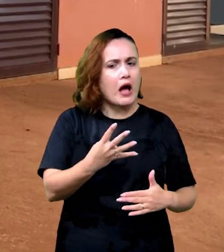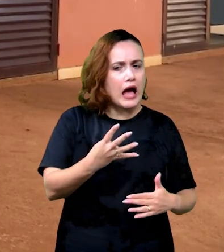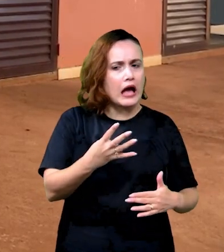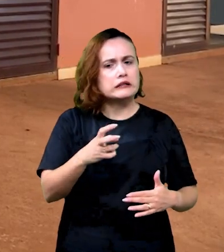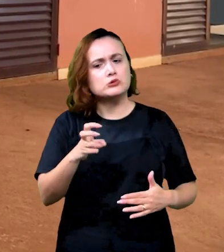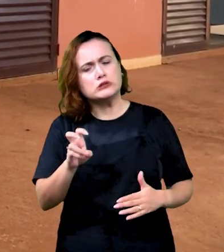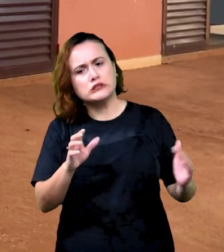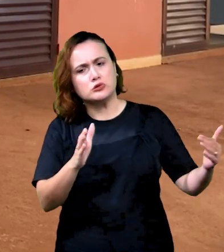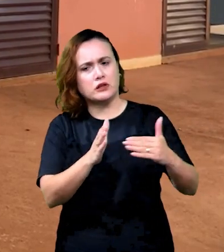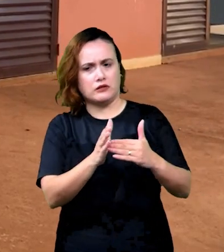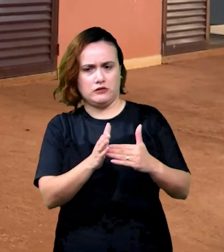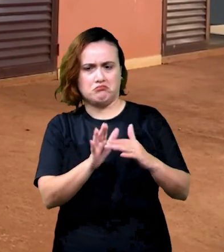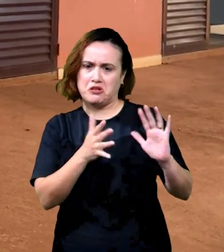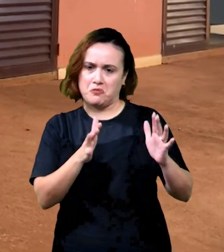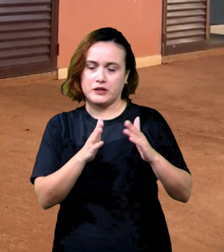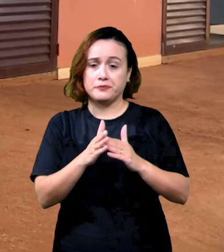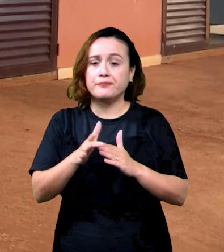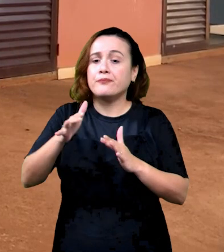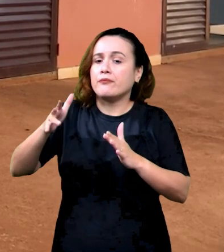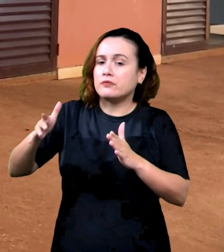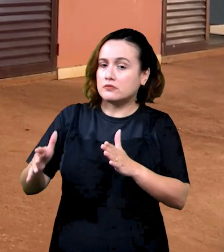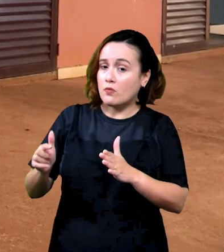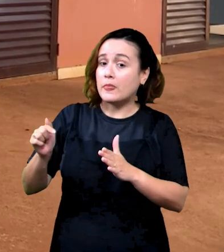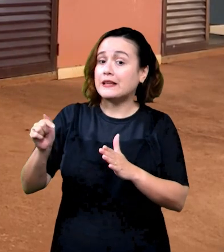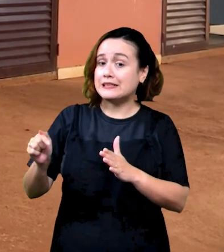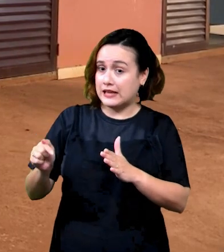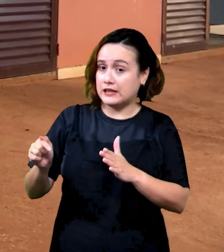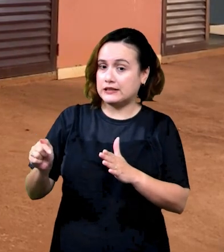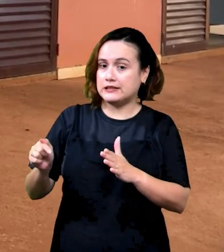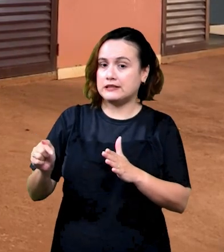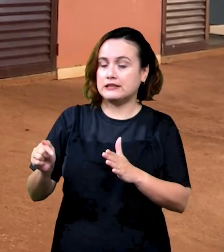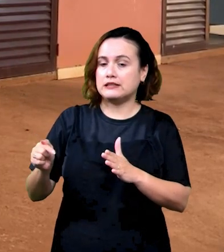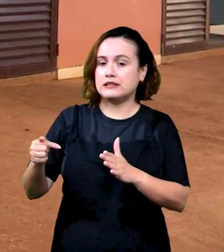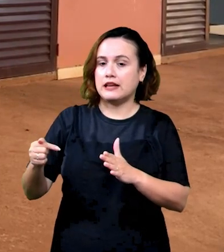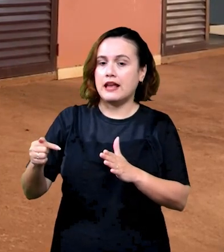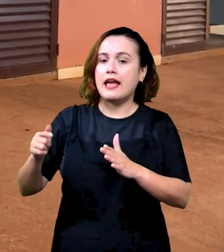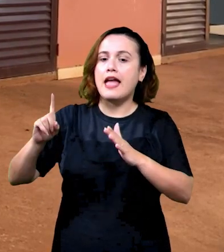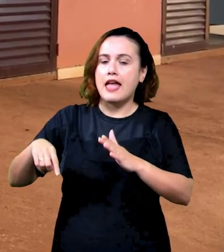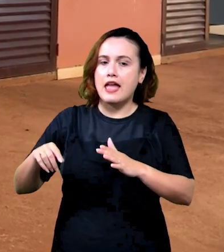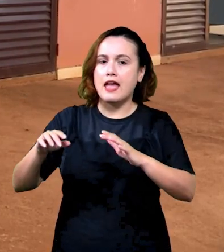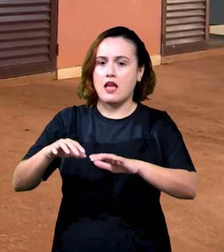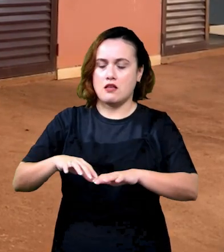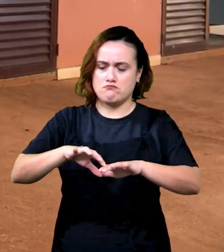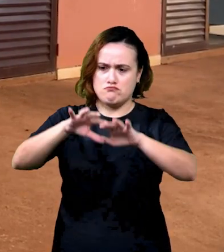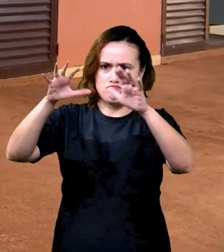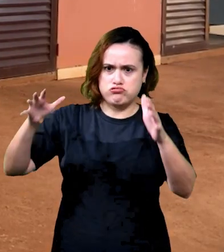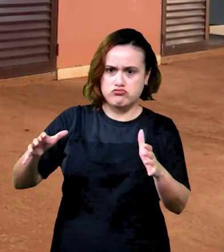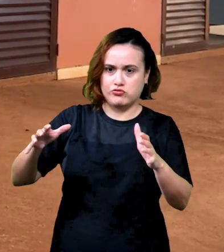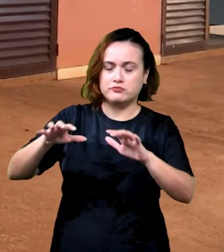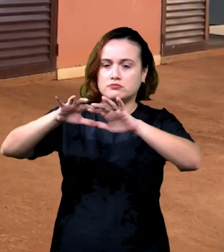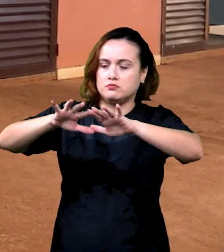No sétimo dia, a gente vai diminuir a altura desse material. seja, a gente vai